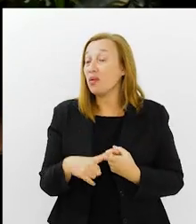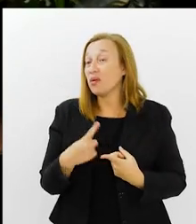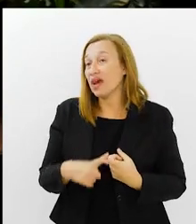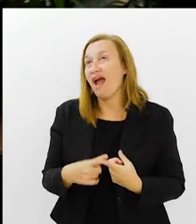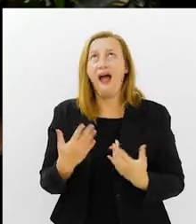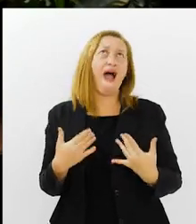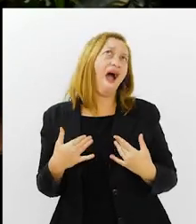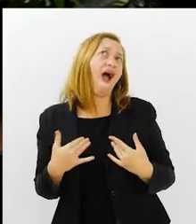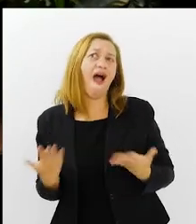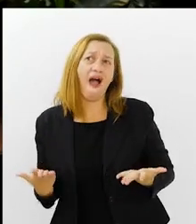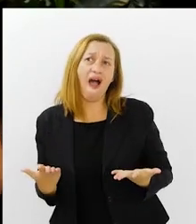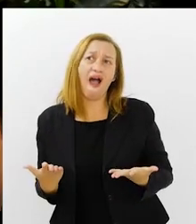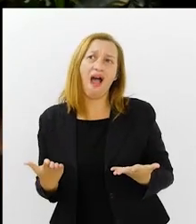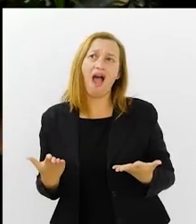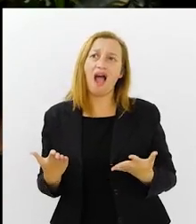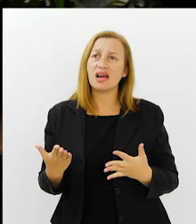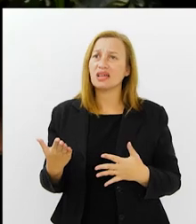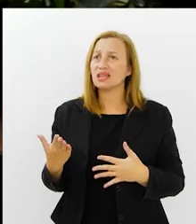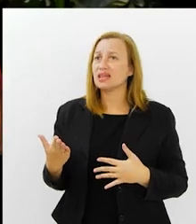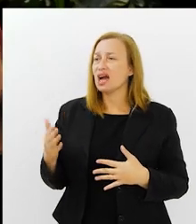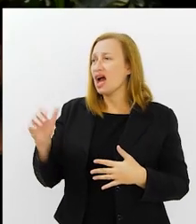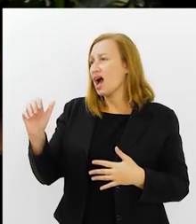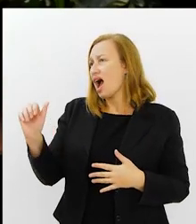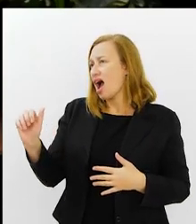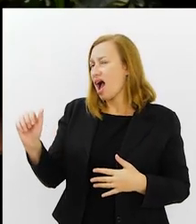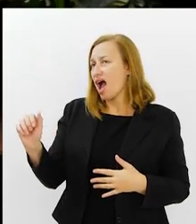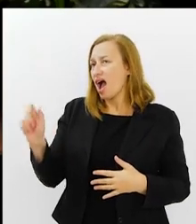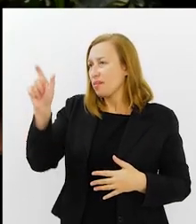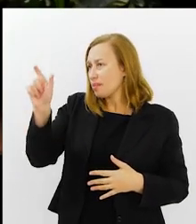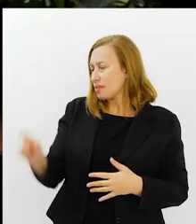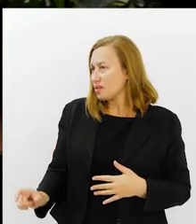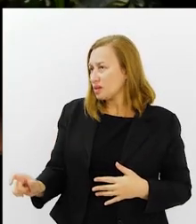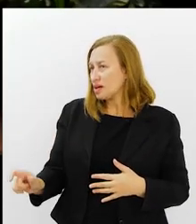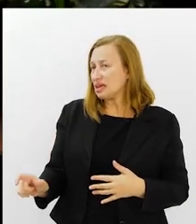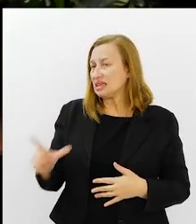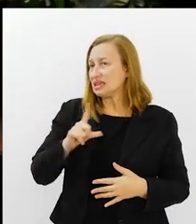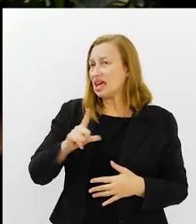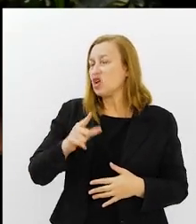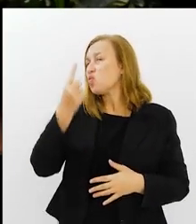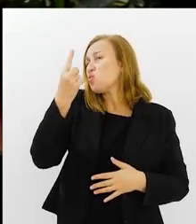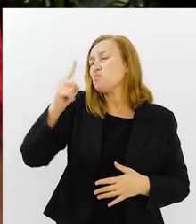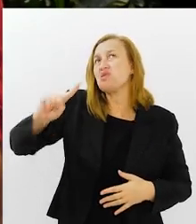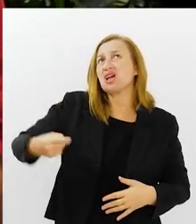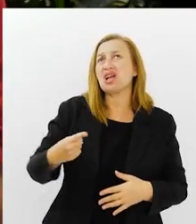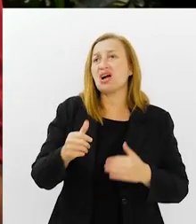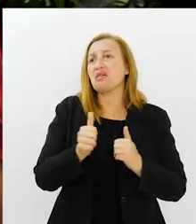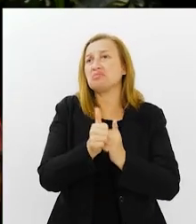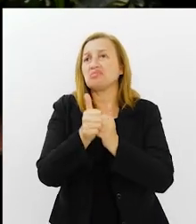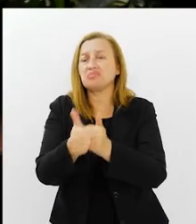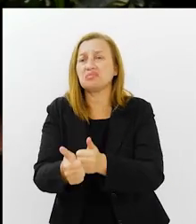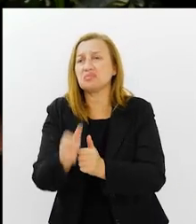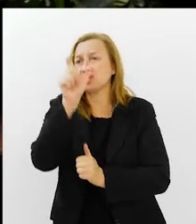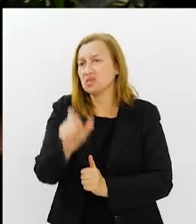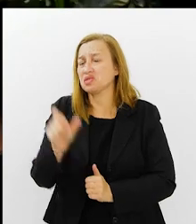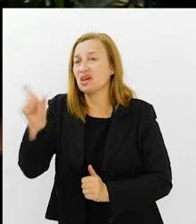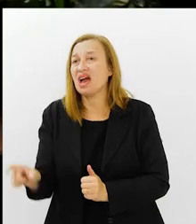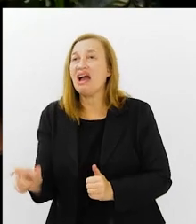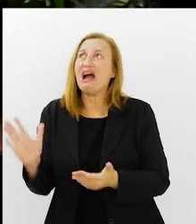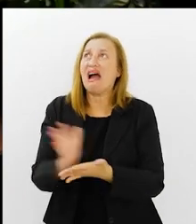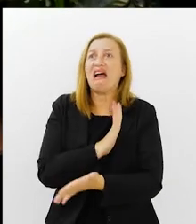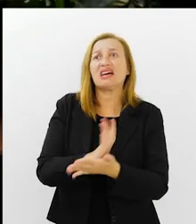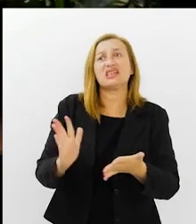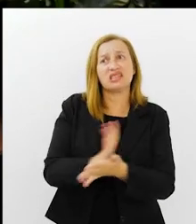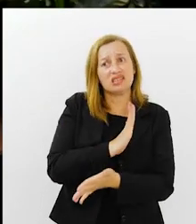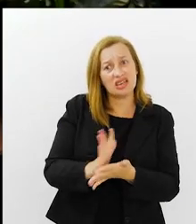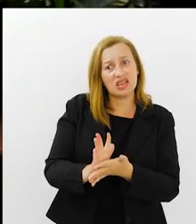sociais. Porque esse negócio, ah, o fulano tem dois bilhões de seguidores, um milhão de seguidores. Mas, meu amigo, ele